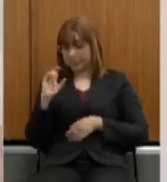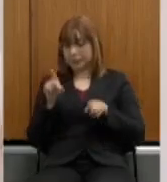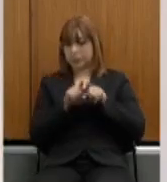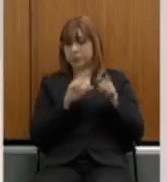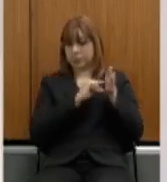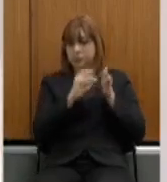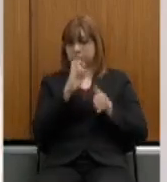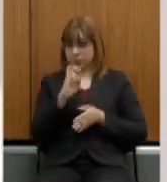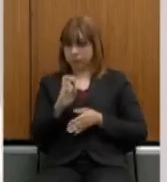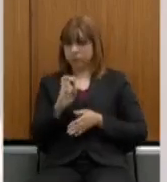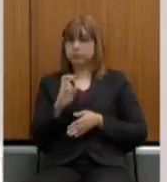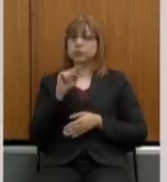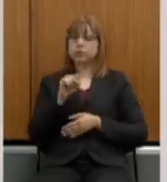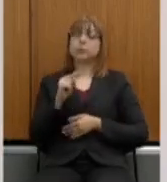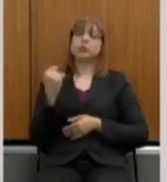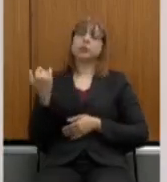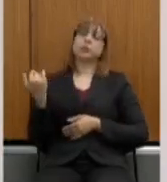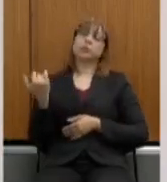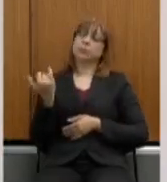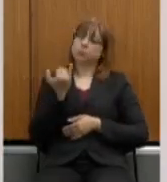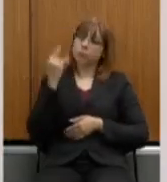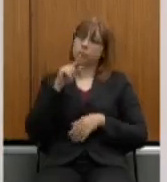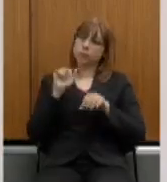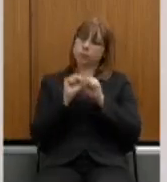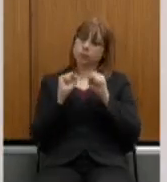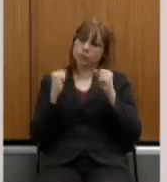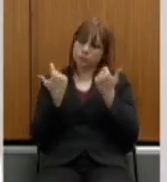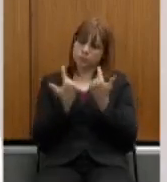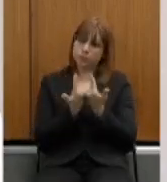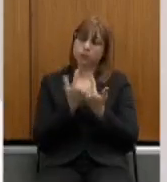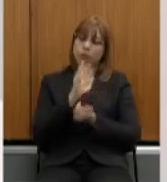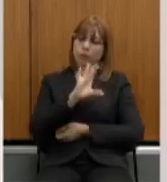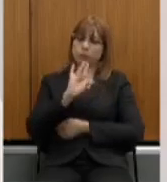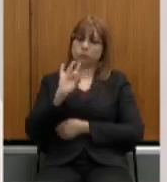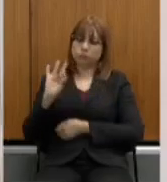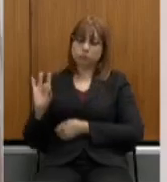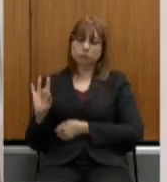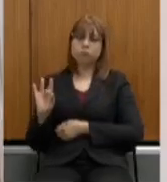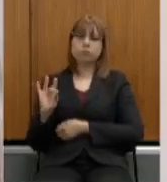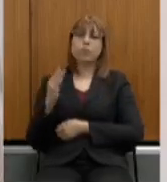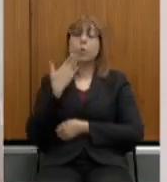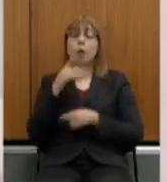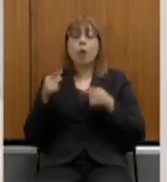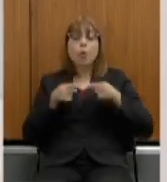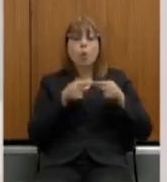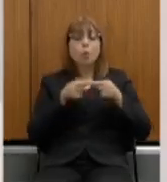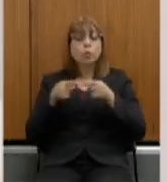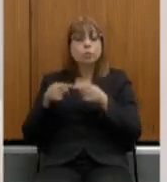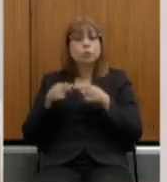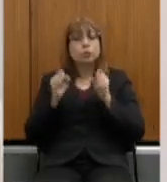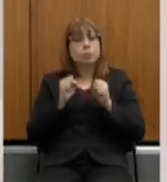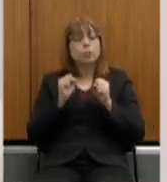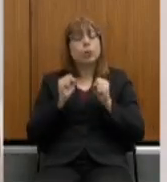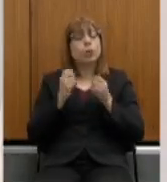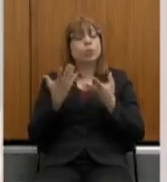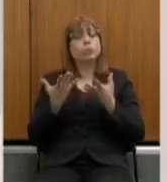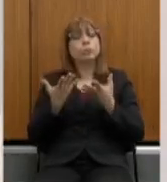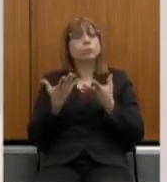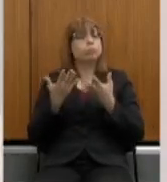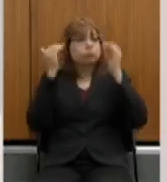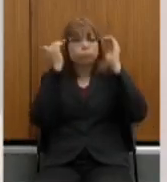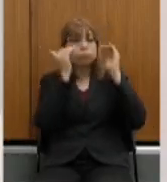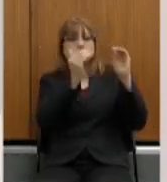forte para as assembleias locais, sobre aqueles que poderão fugir da regra geral. Qual regra geral?